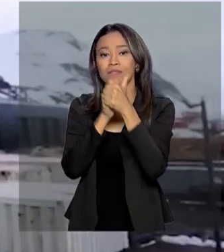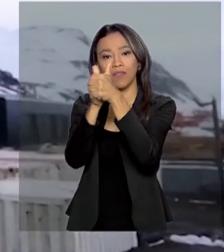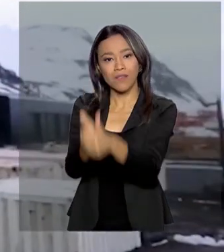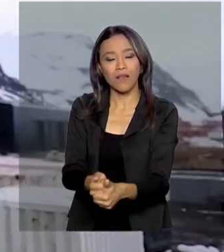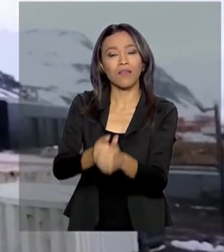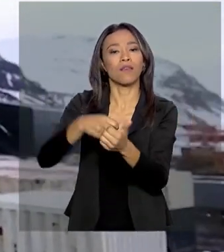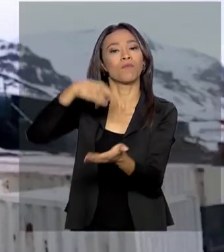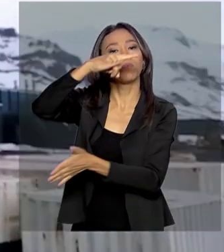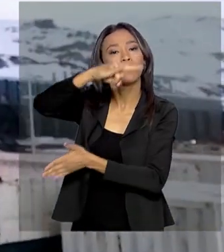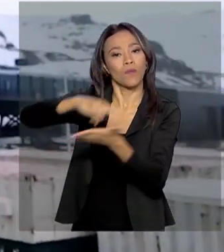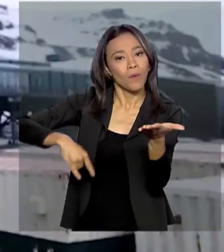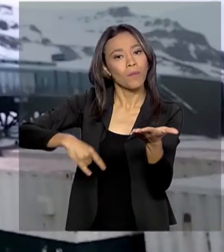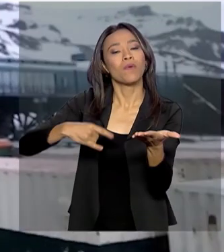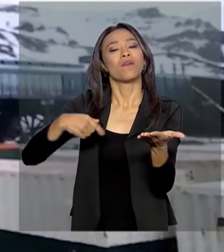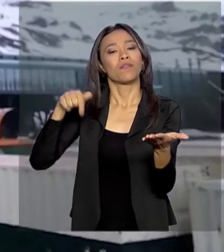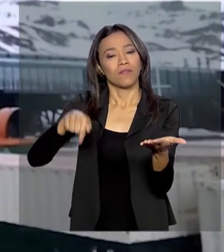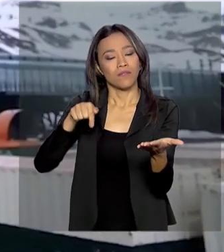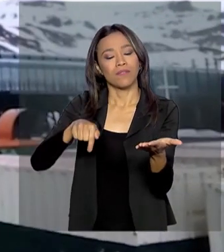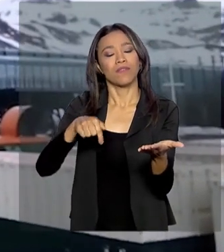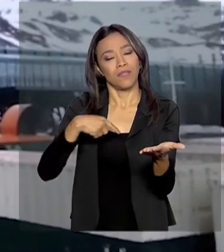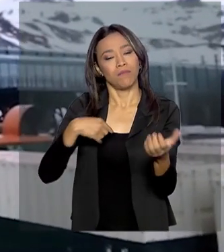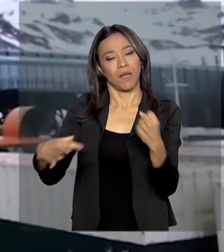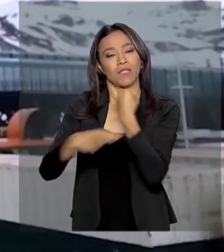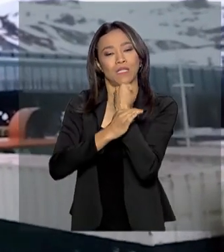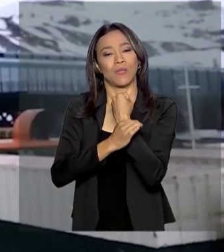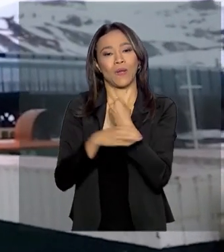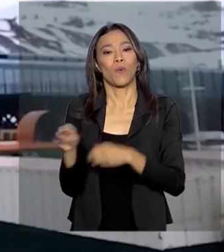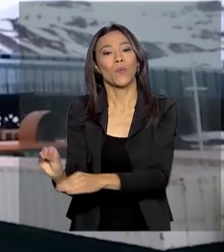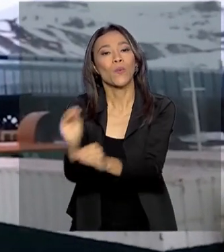Antártica que garante a preservação ecológica da região.